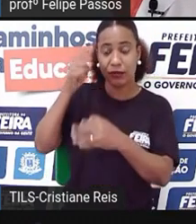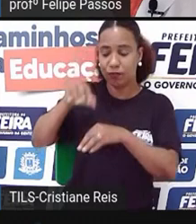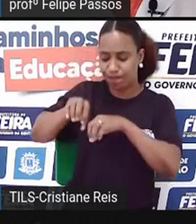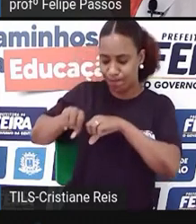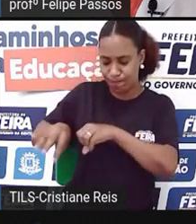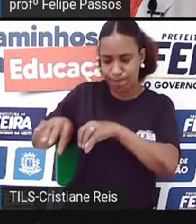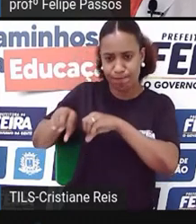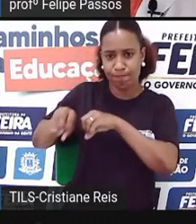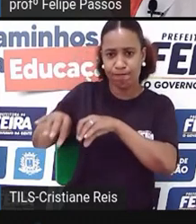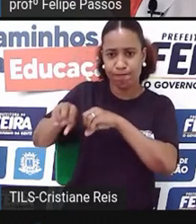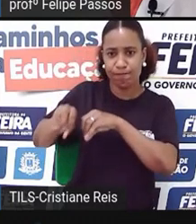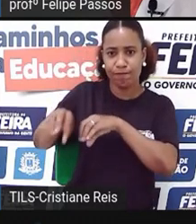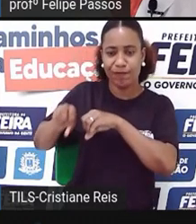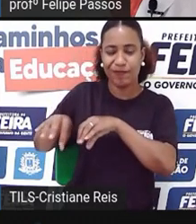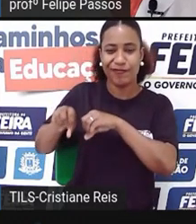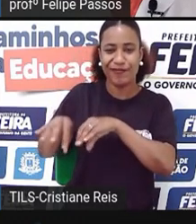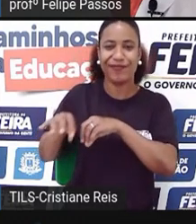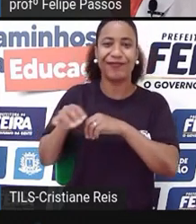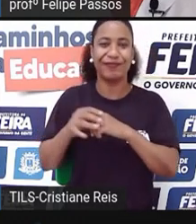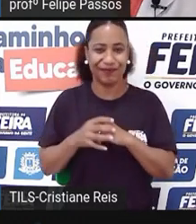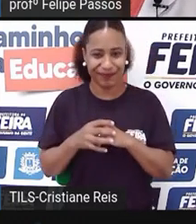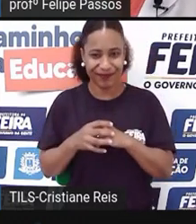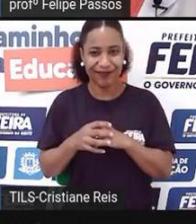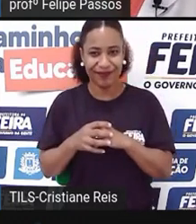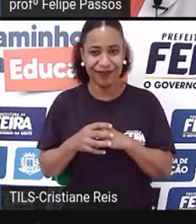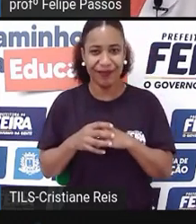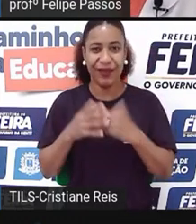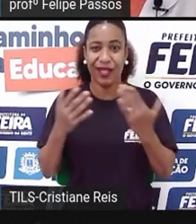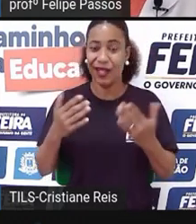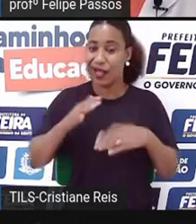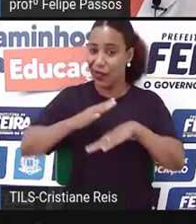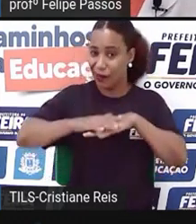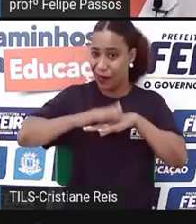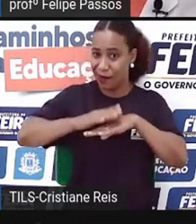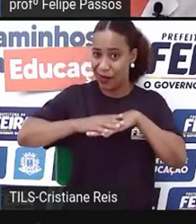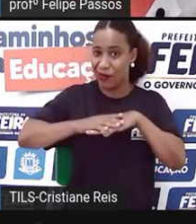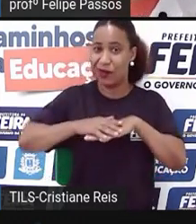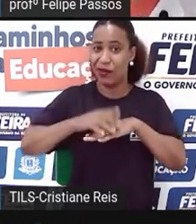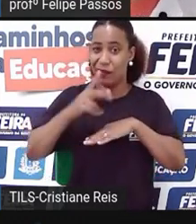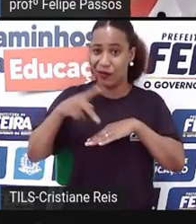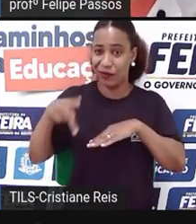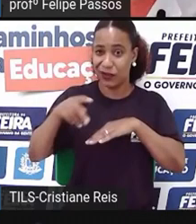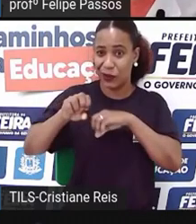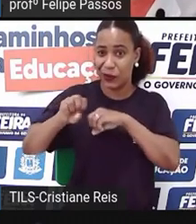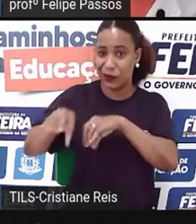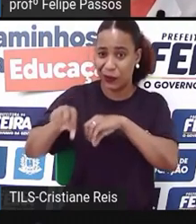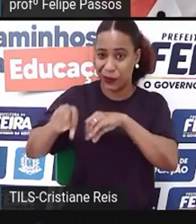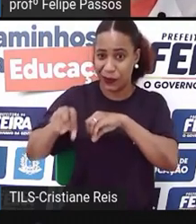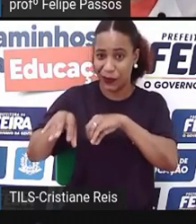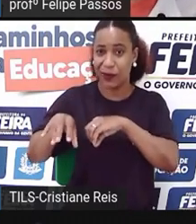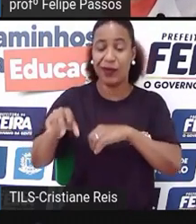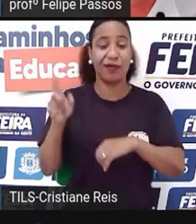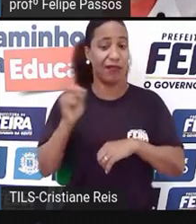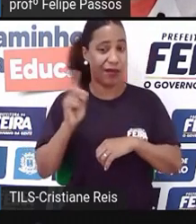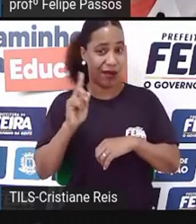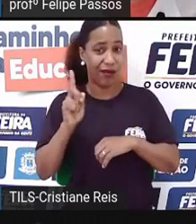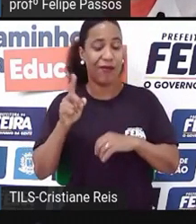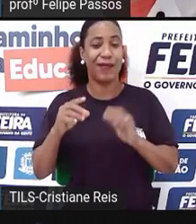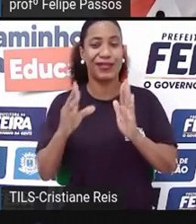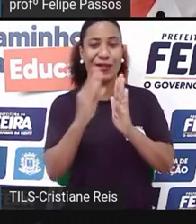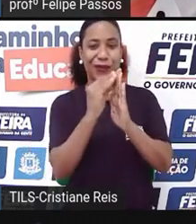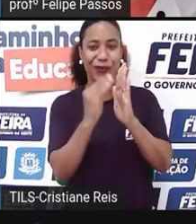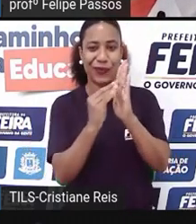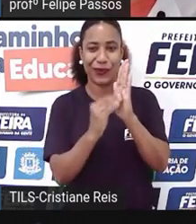olhar e brilhantemente, eu não sou educadora ainda, mas eu sou multiplicadora de conteúdo e